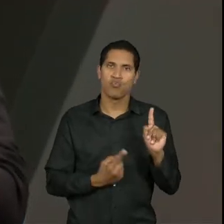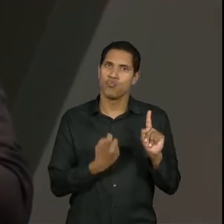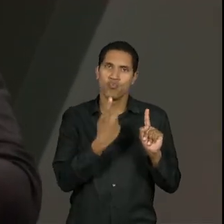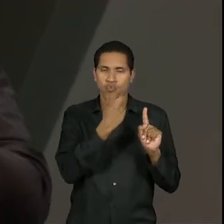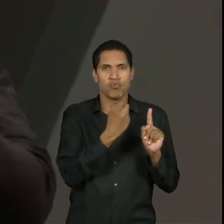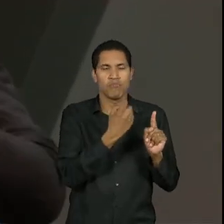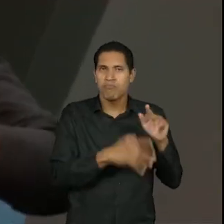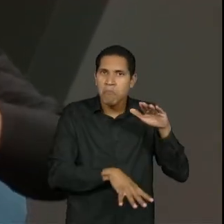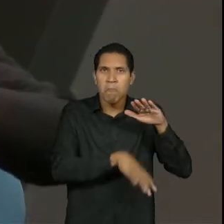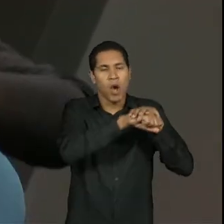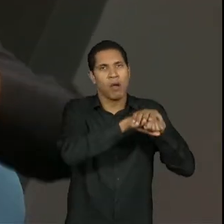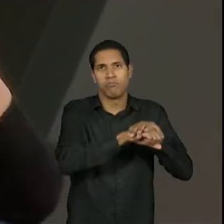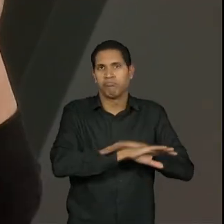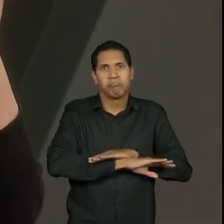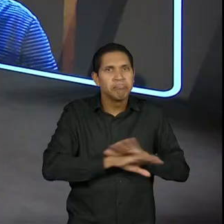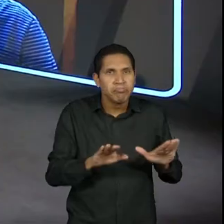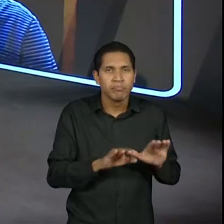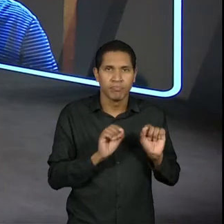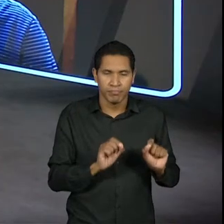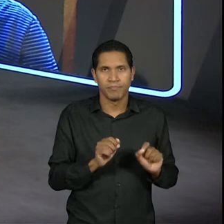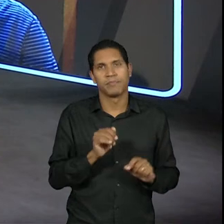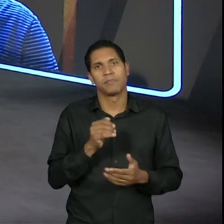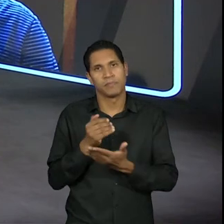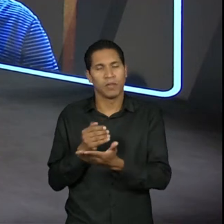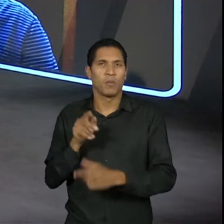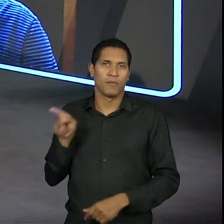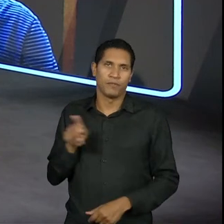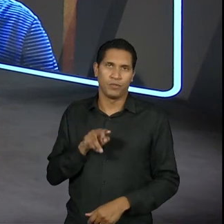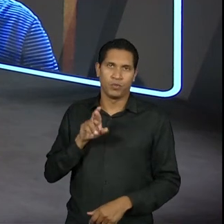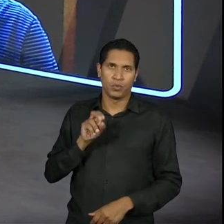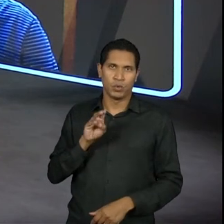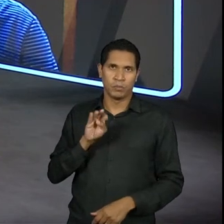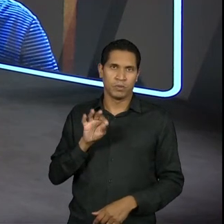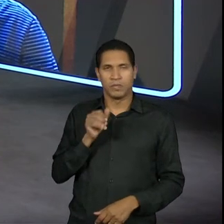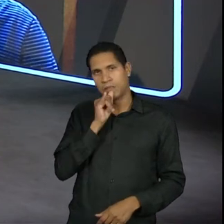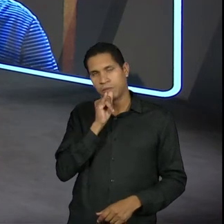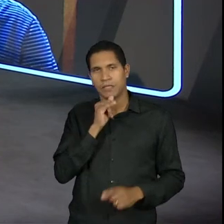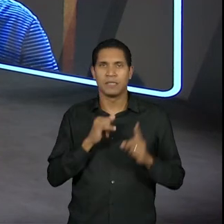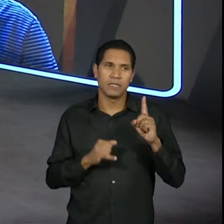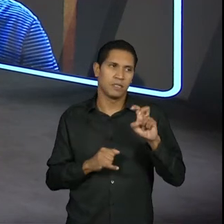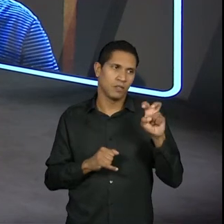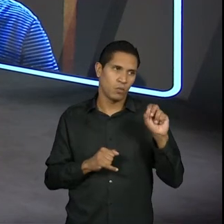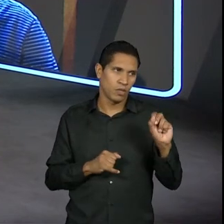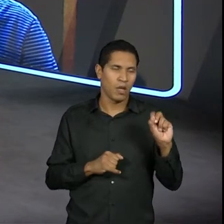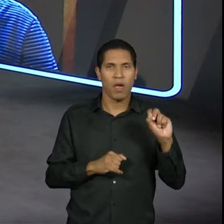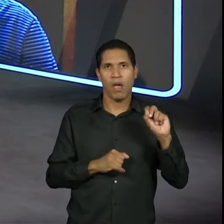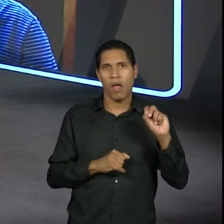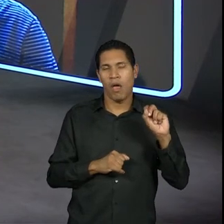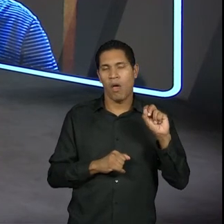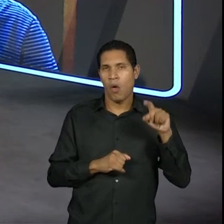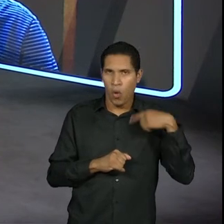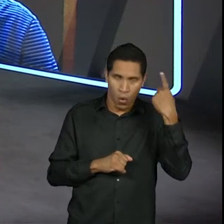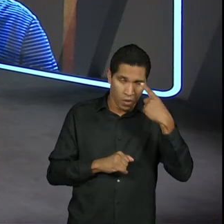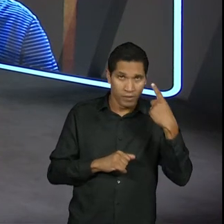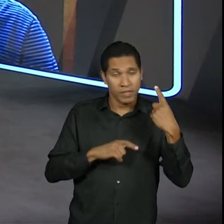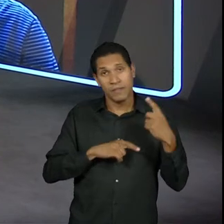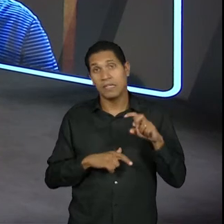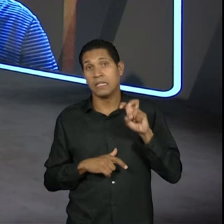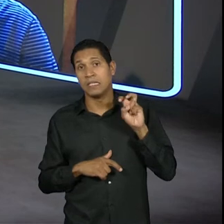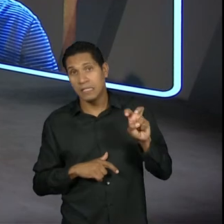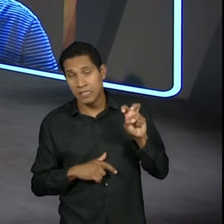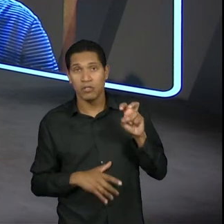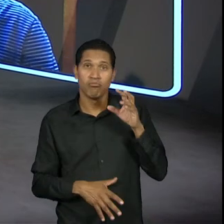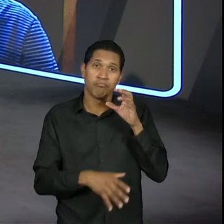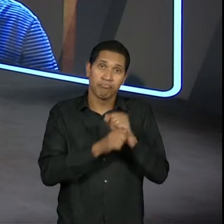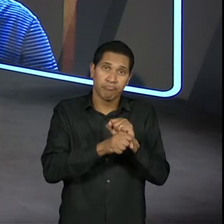arquivo. Então, assim, o Roberto ainda deu um exemplo com 150 horas, mas ele colocou lá cinco certificados que